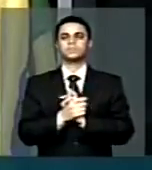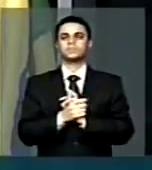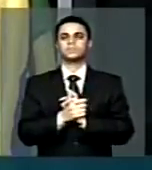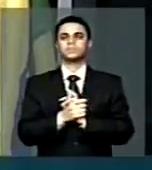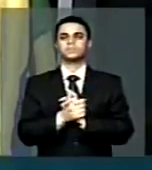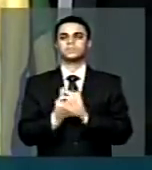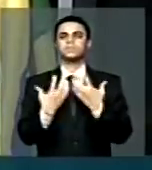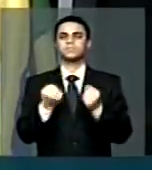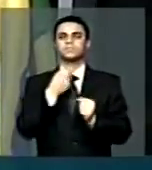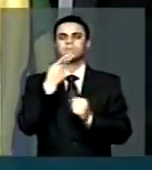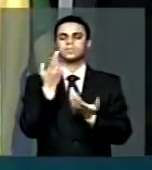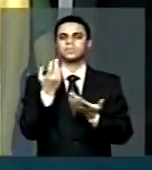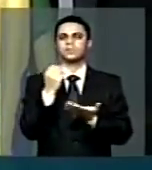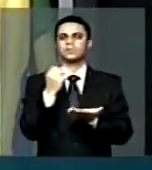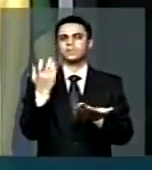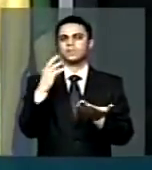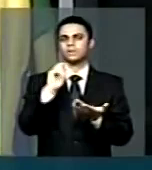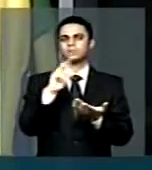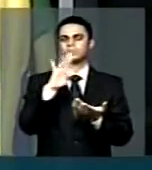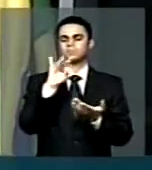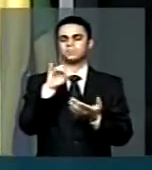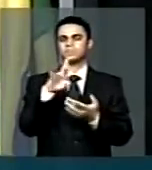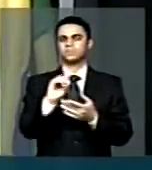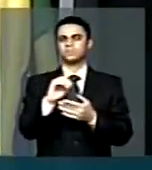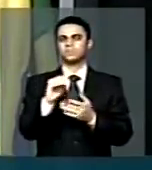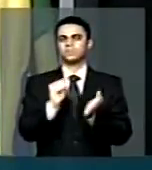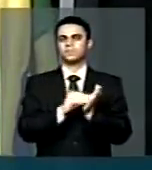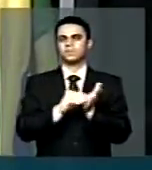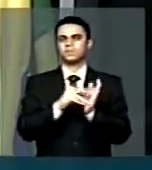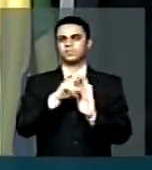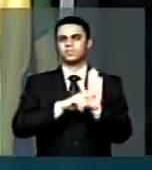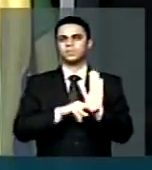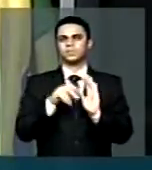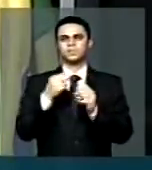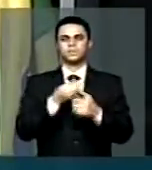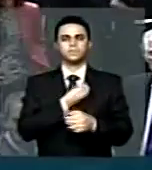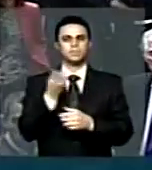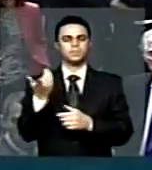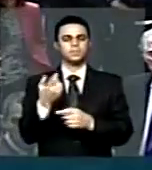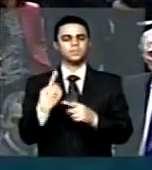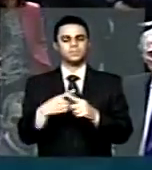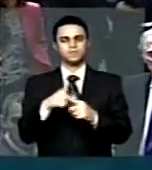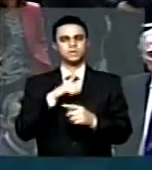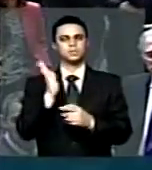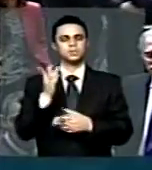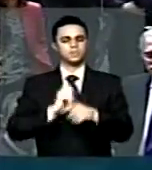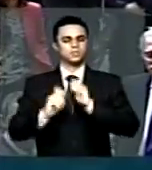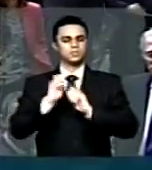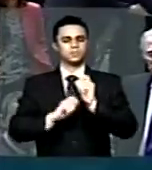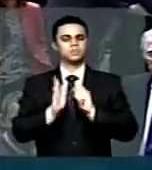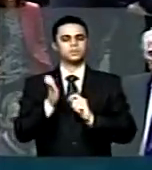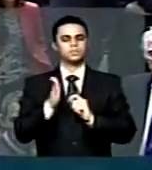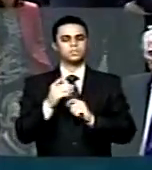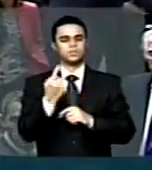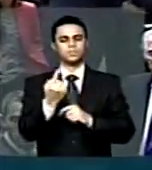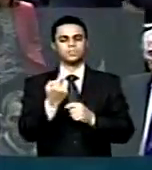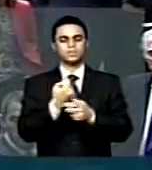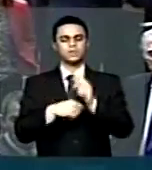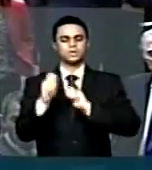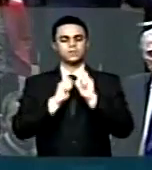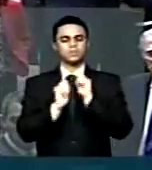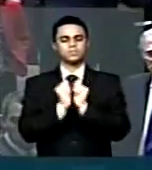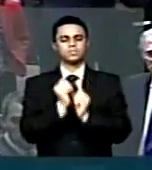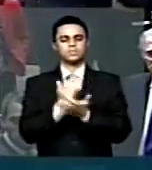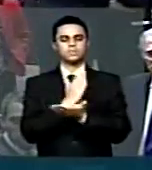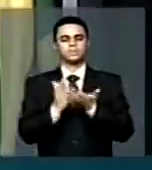Vamos dizer que cartório irregular é quem está lá? Porque teve um negócio já, um negócio com algum